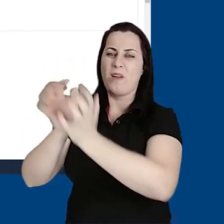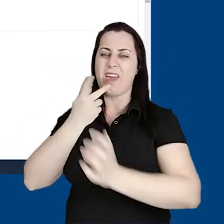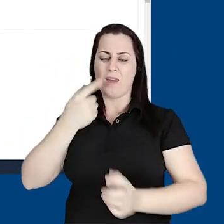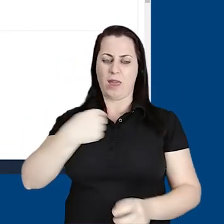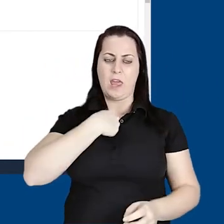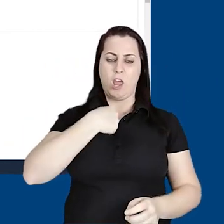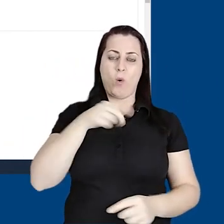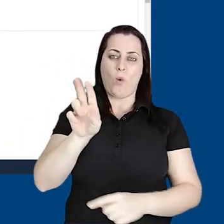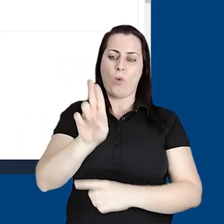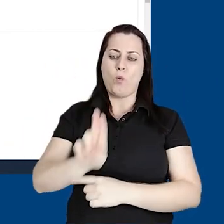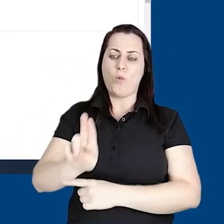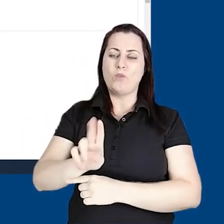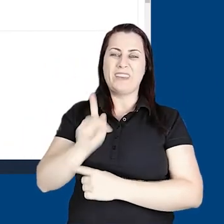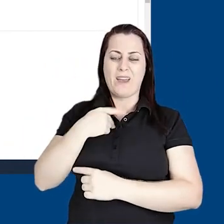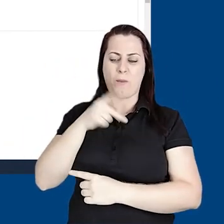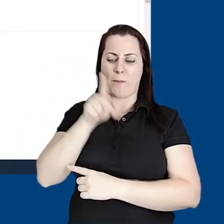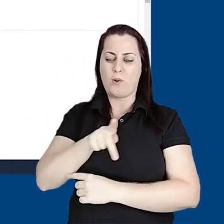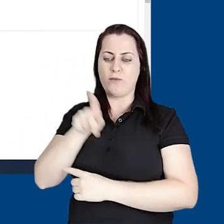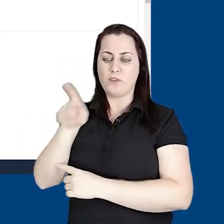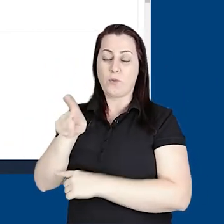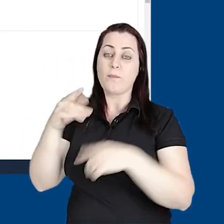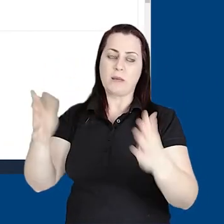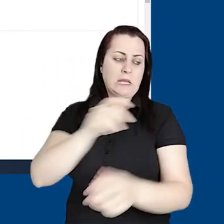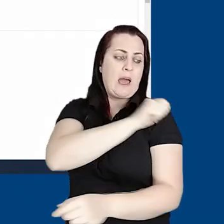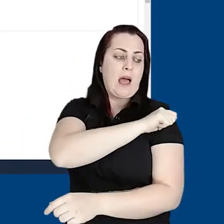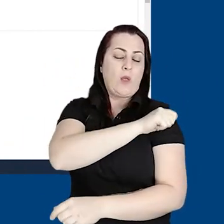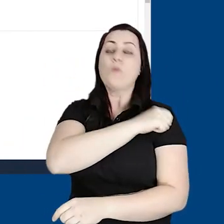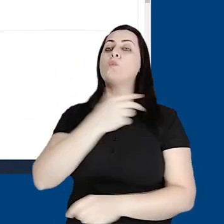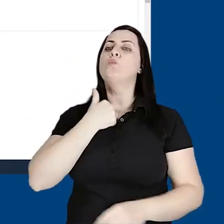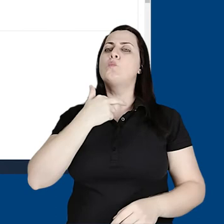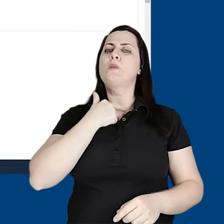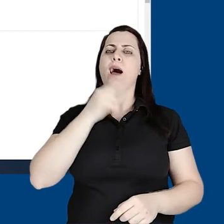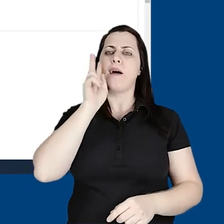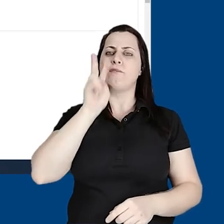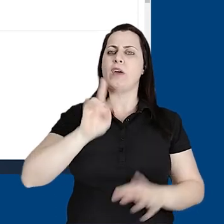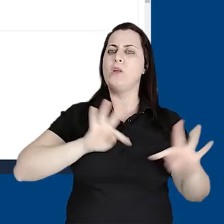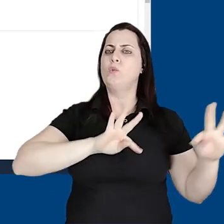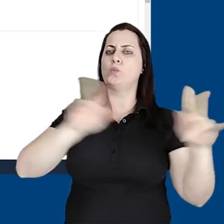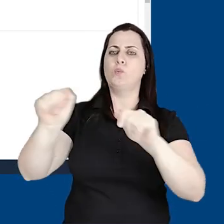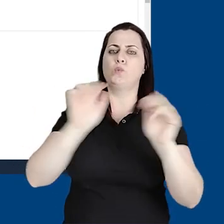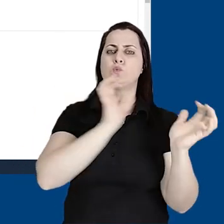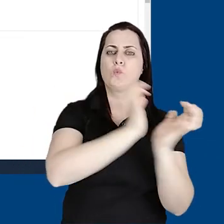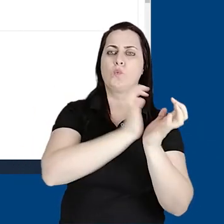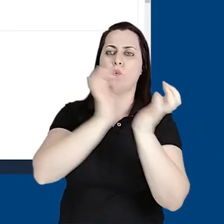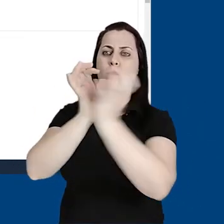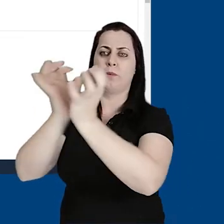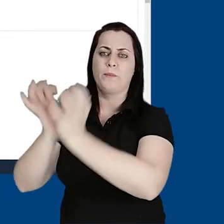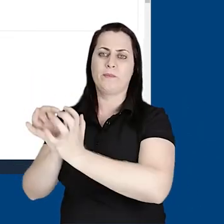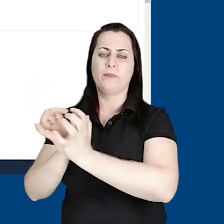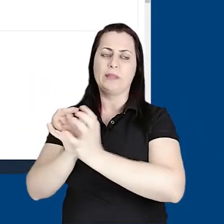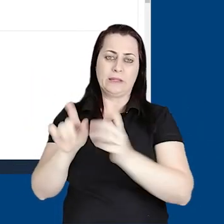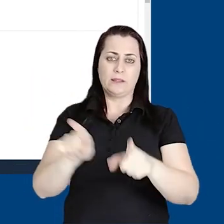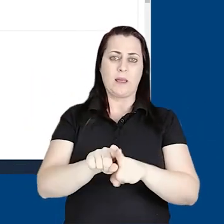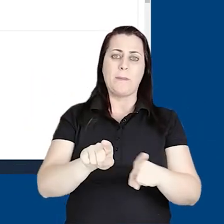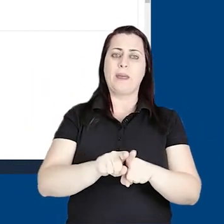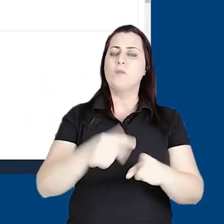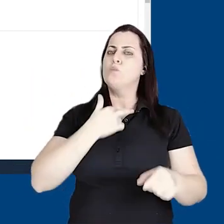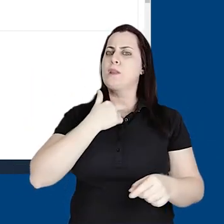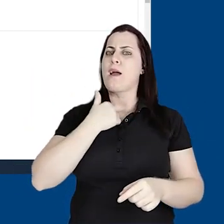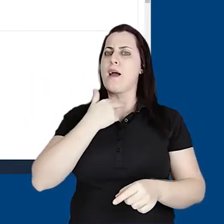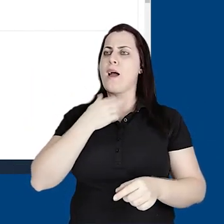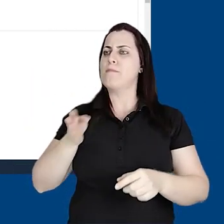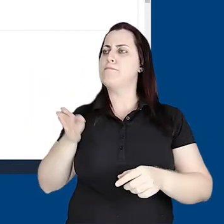Eu, quando eu digo eu, eu digo o usuário, professor. Alunos não podem ver todos os grupos,